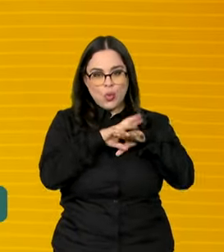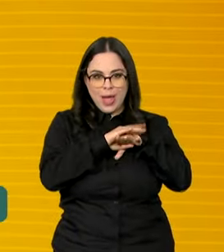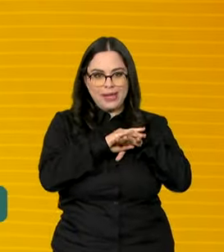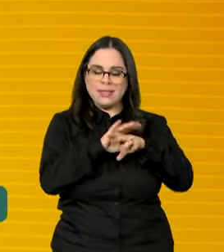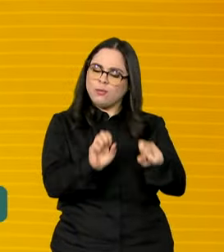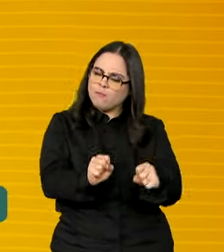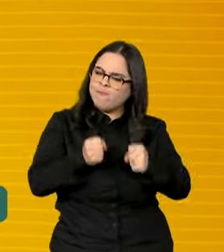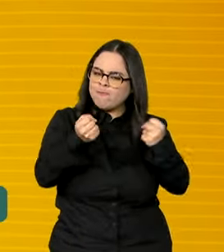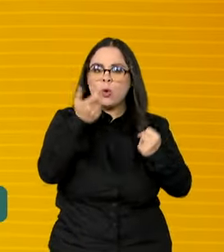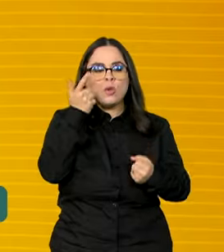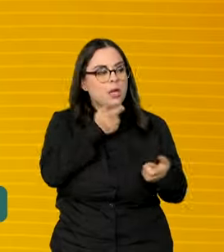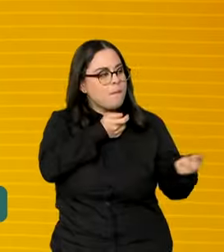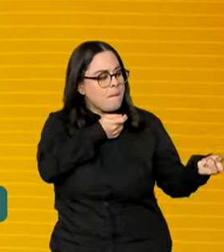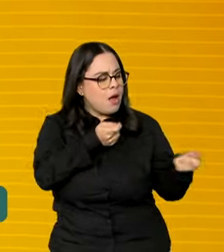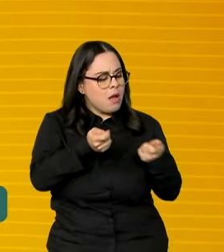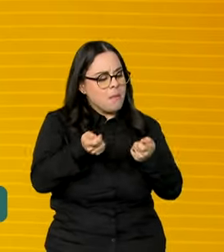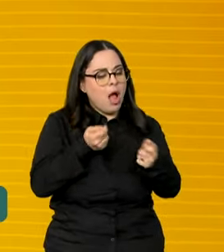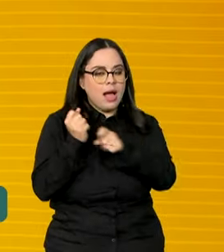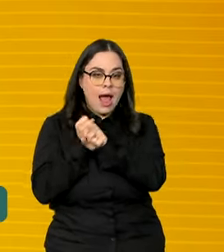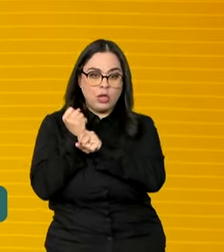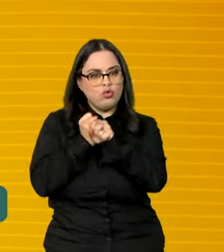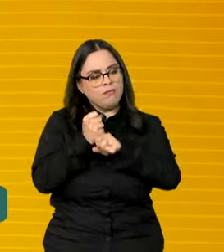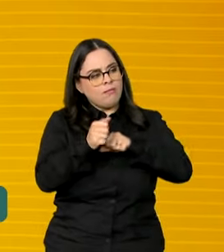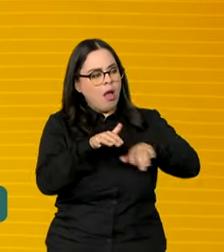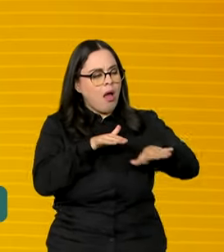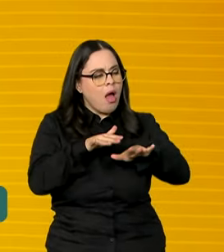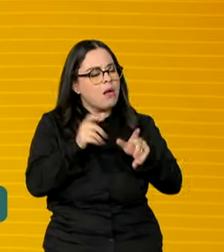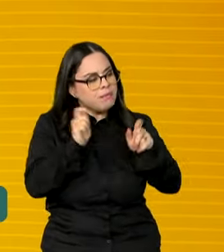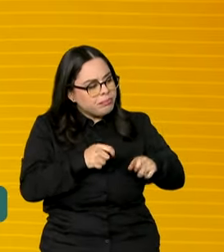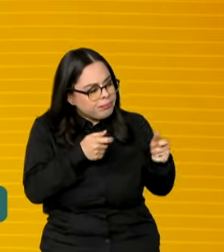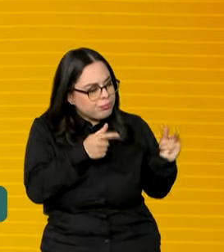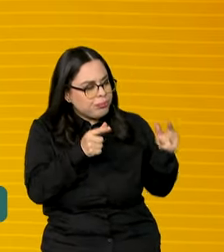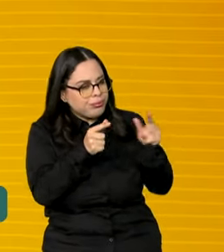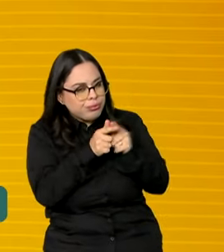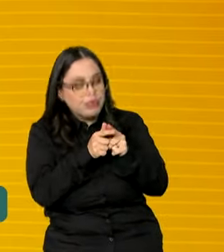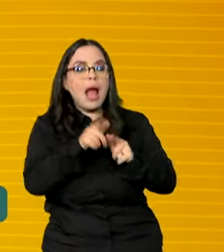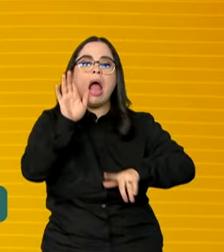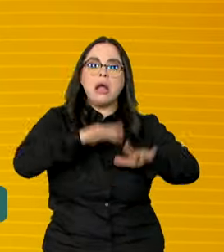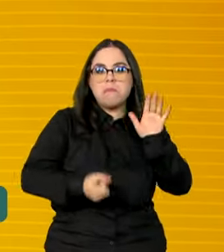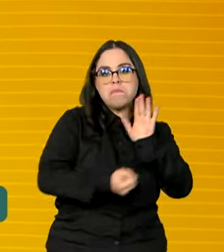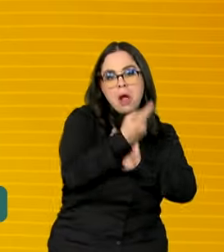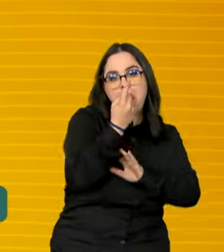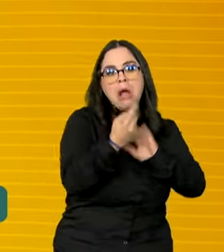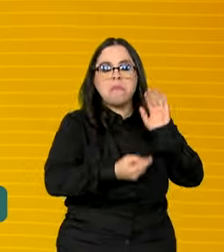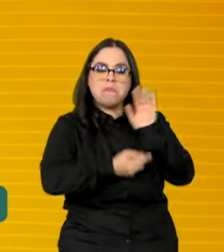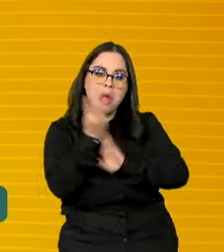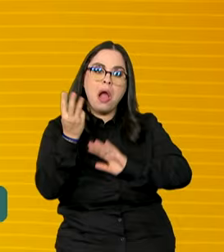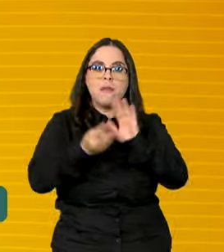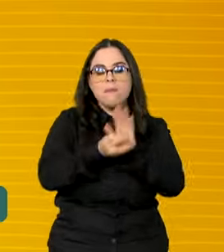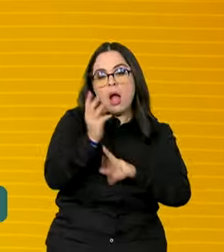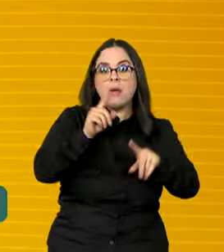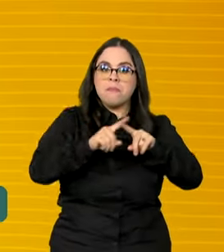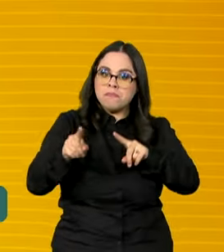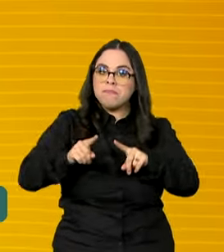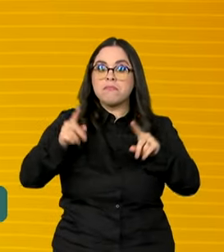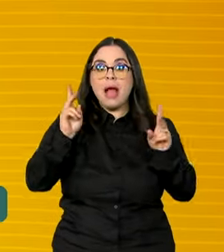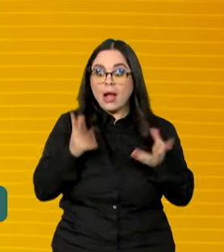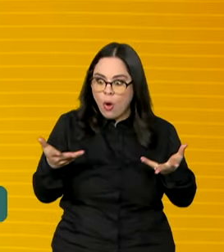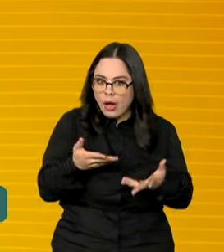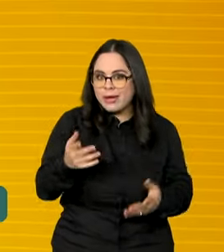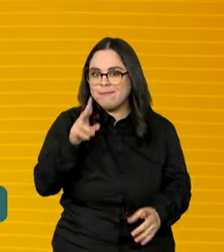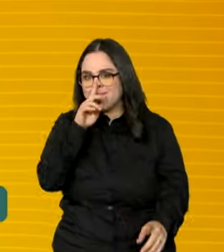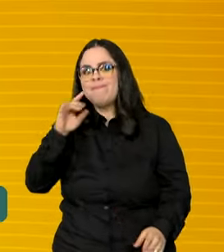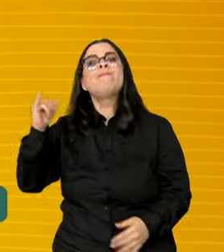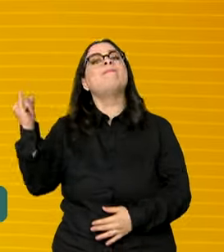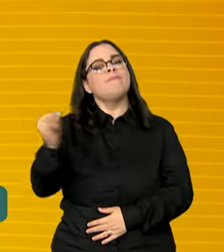conseguiu controlar muito bem por muitos anos. Eu sei que agora alguns casos estão até voltando, então, acho que mais do que nunca a gente tem que